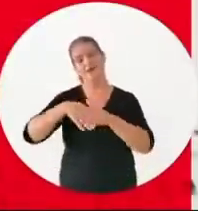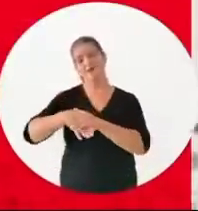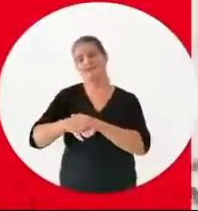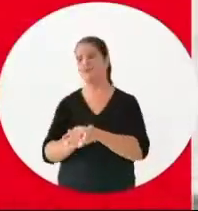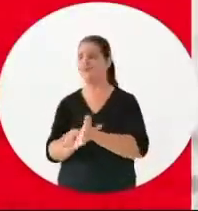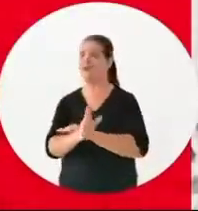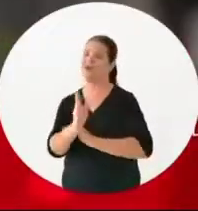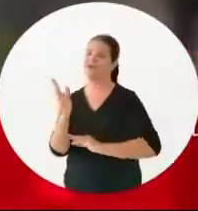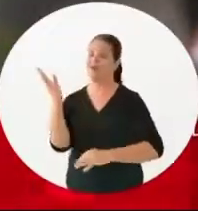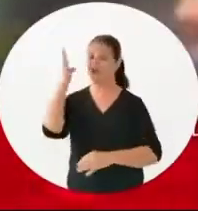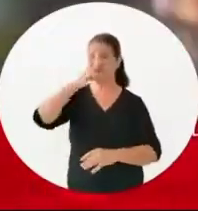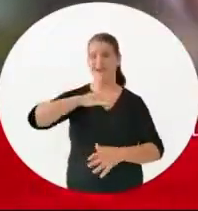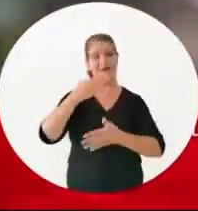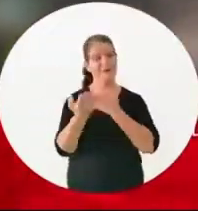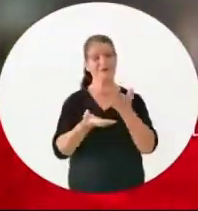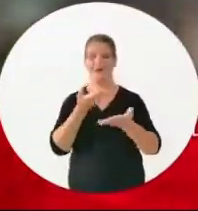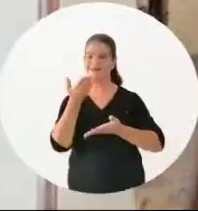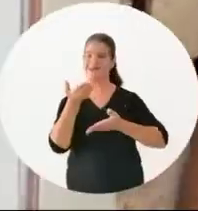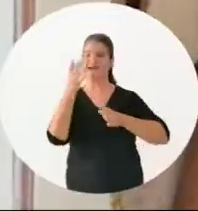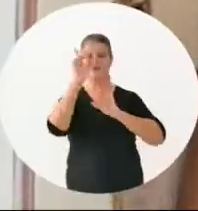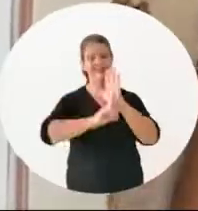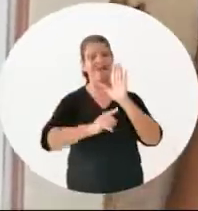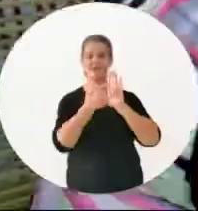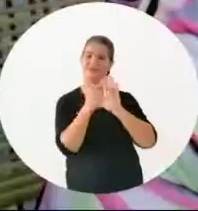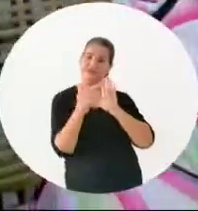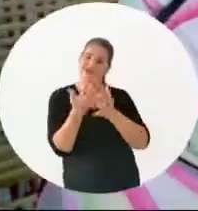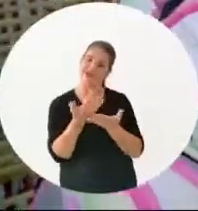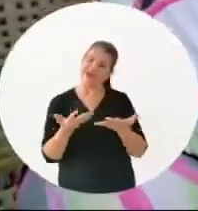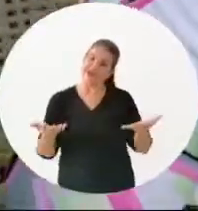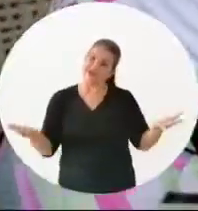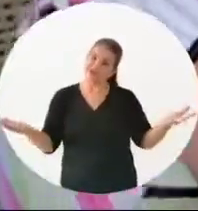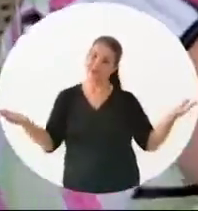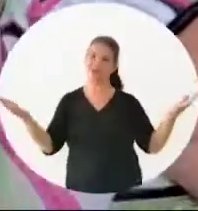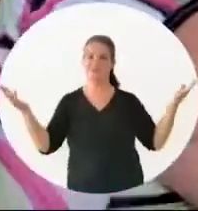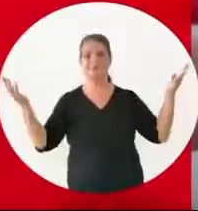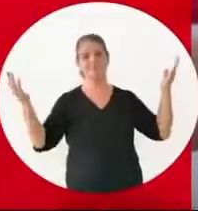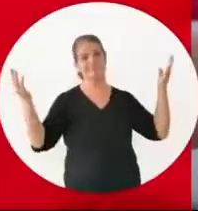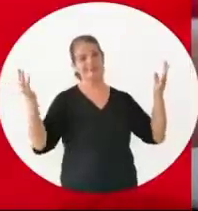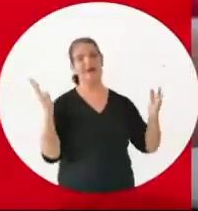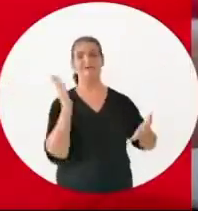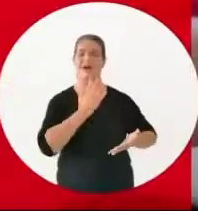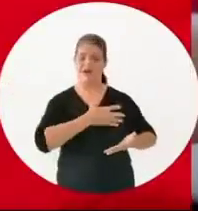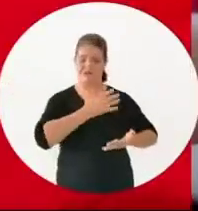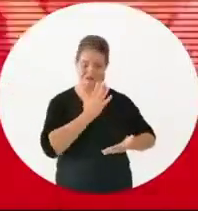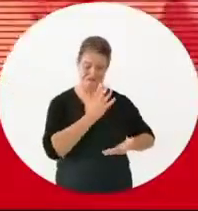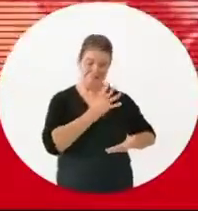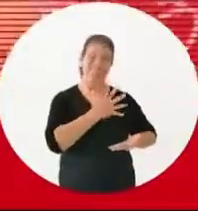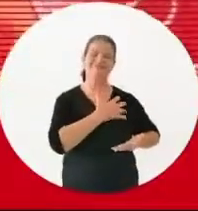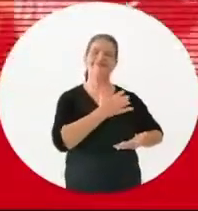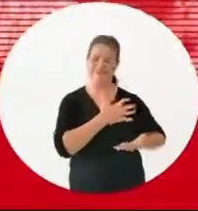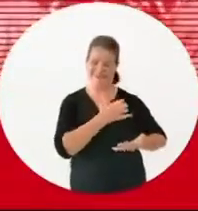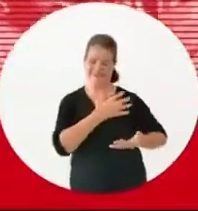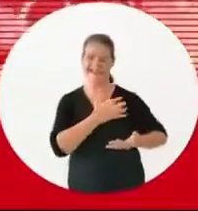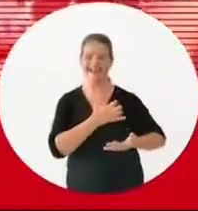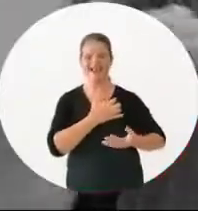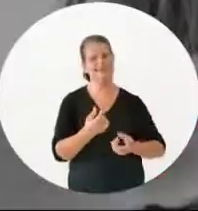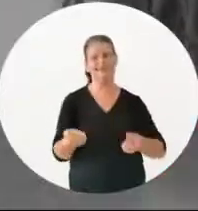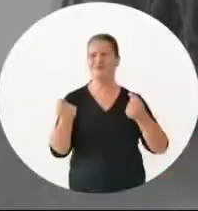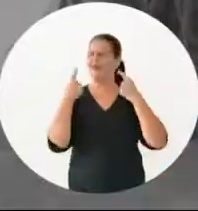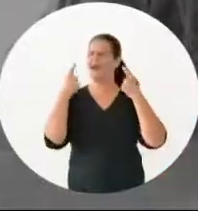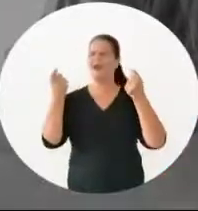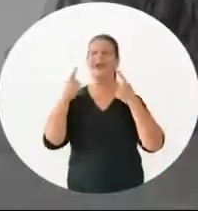acostumado a ser maltratado A não ter direitos Bate, bate, bate coração